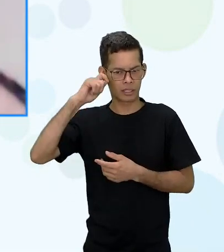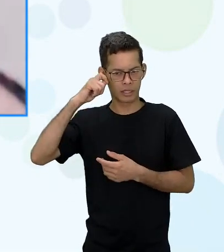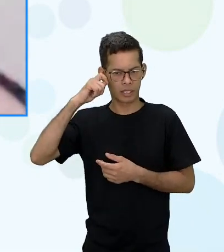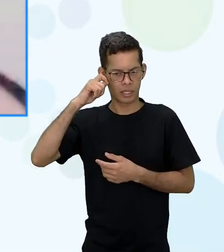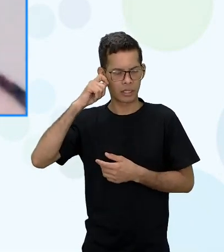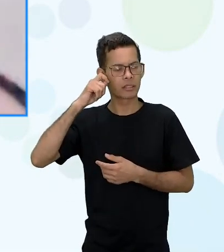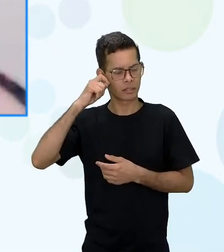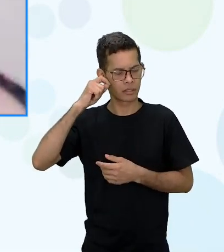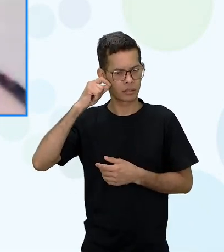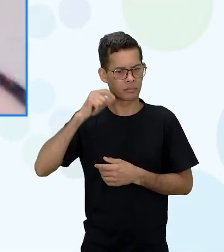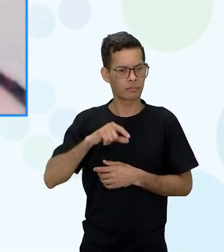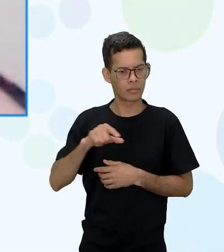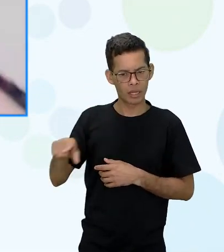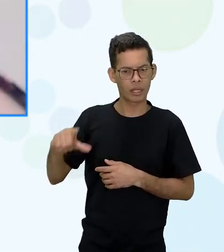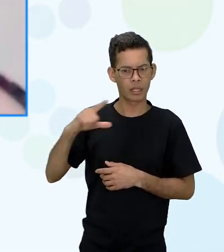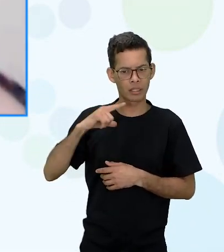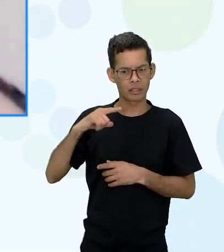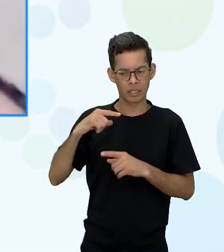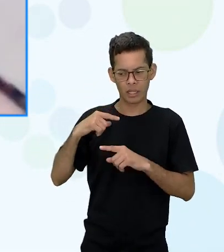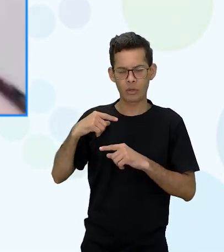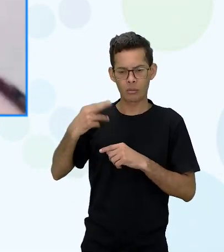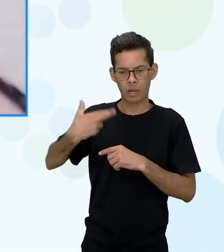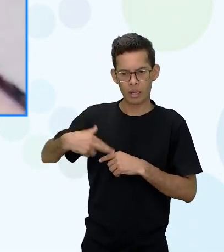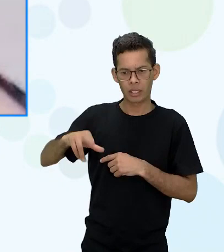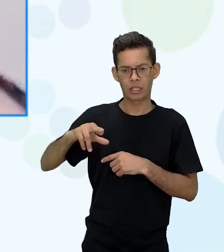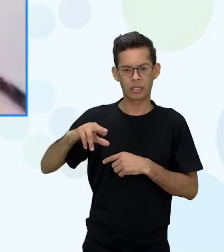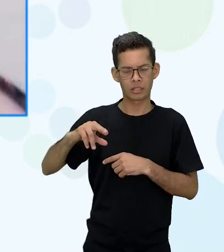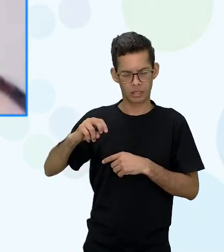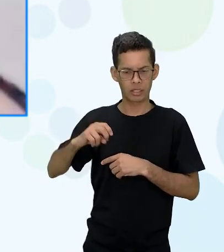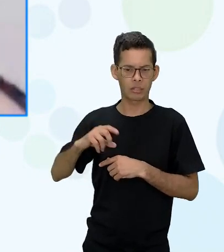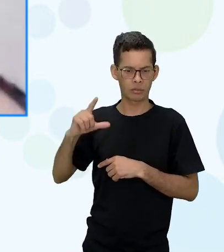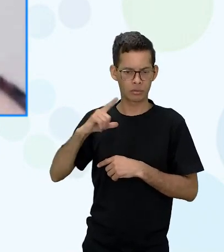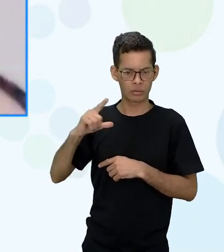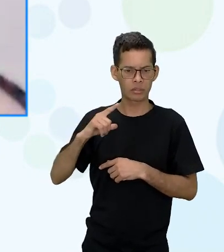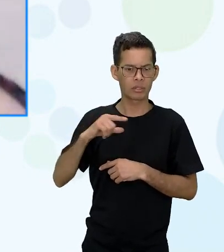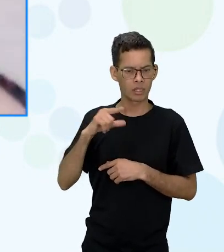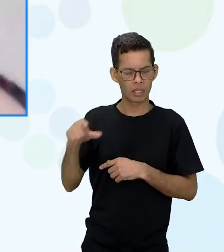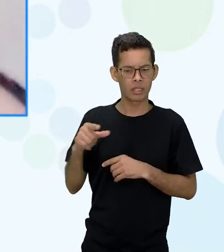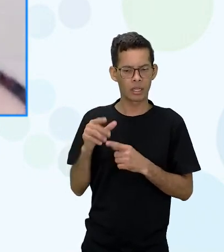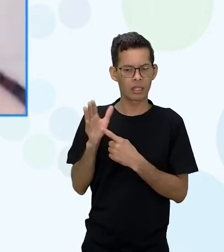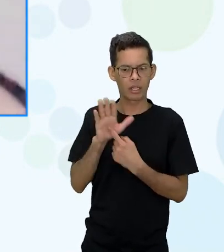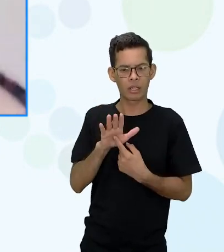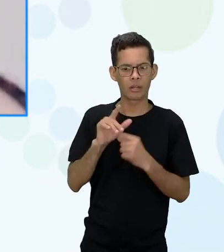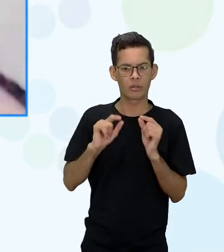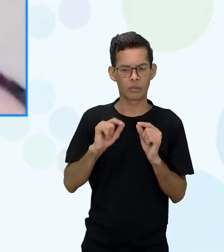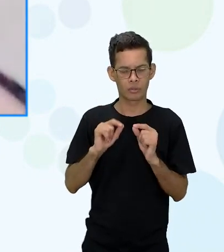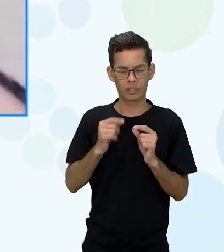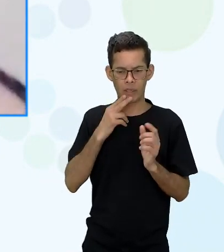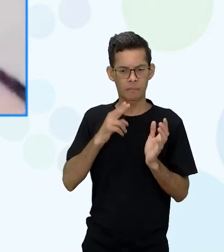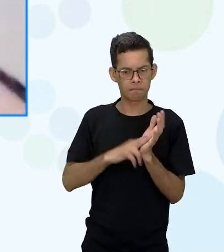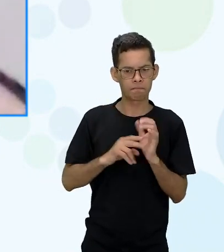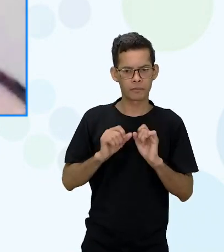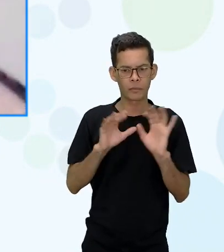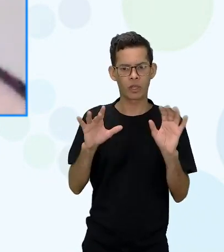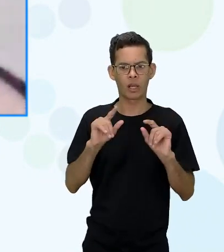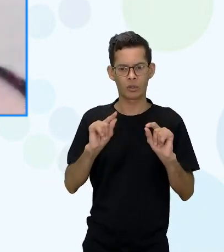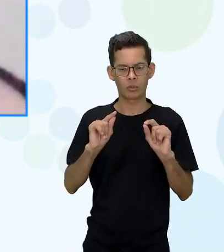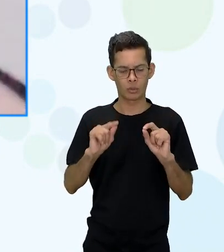ela tem uma religião, umbanda. E ela deixa bem claro. Então, vejo assim